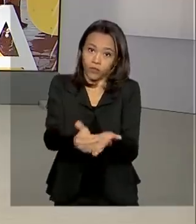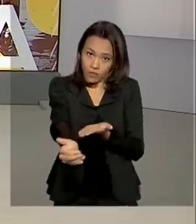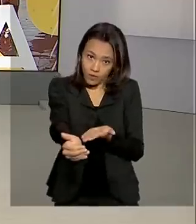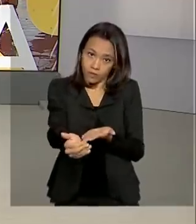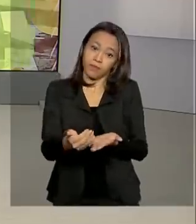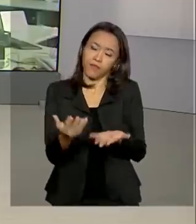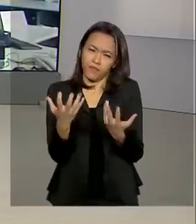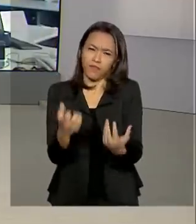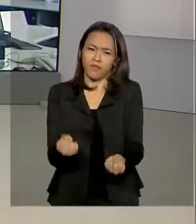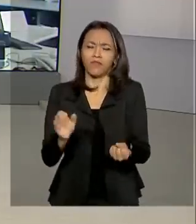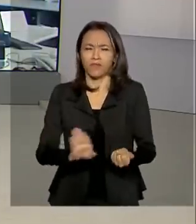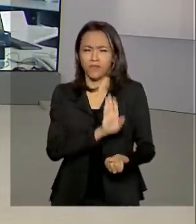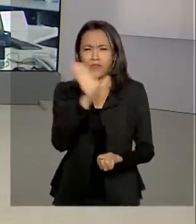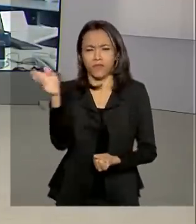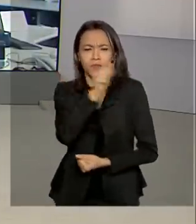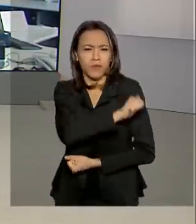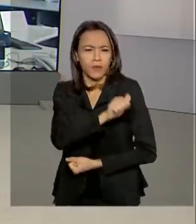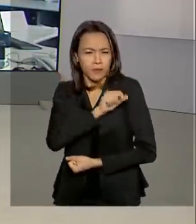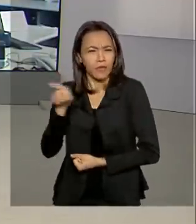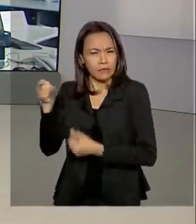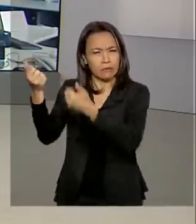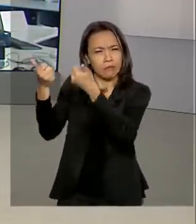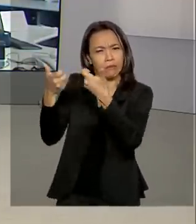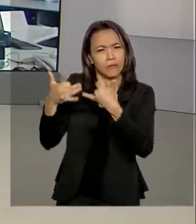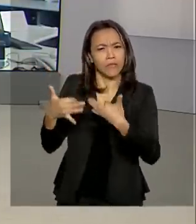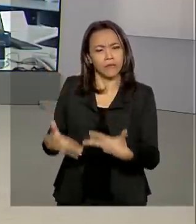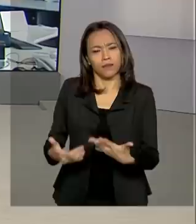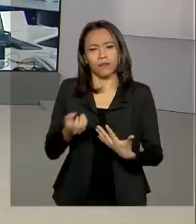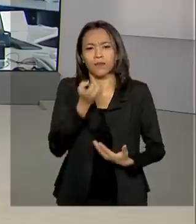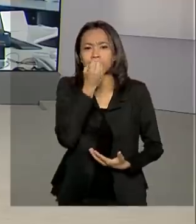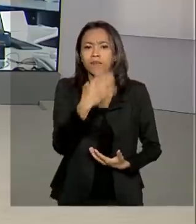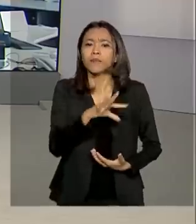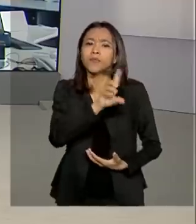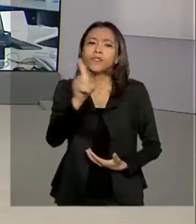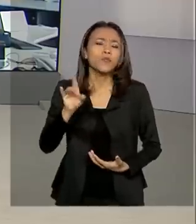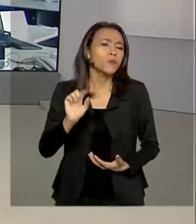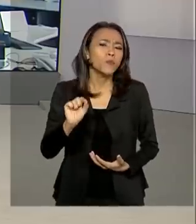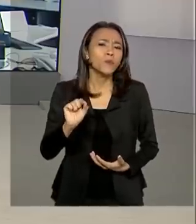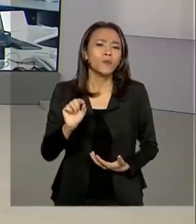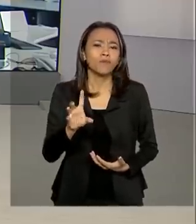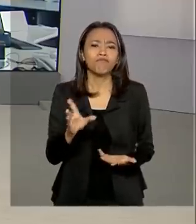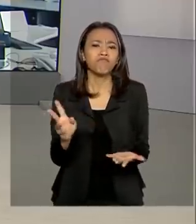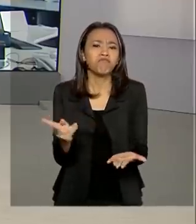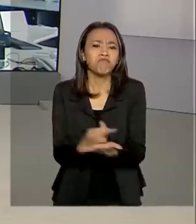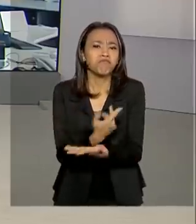Vamos ao Rio de Janeiro. Maurício de Almeida explica pra gente. Bom dia, Maurício. Qual foi o motivo?